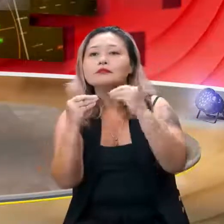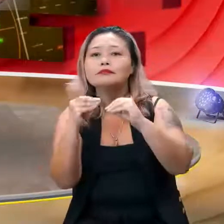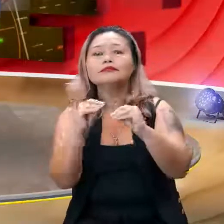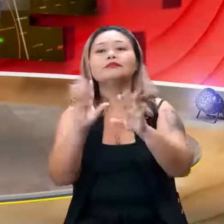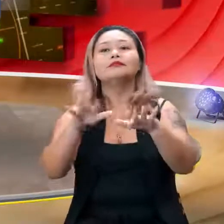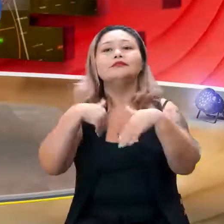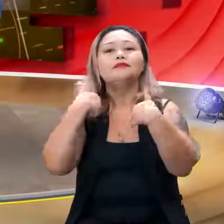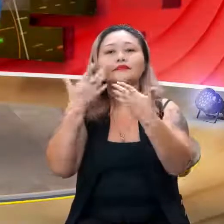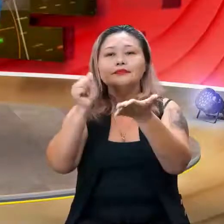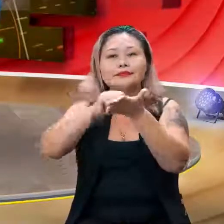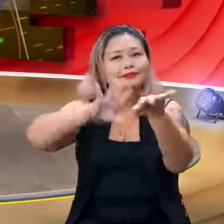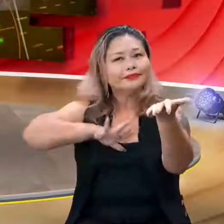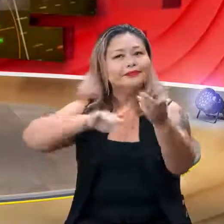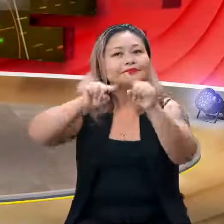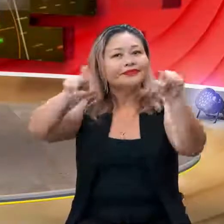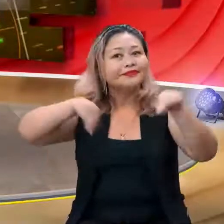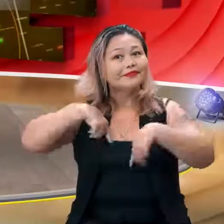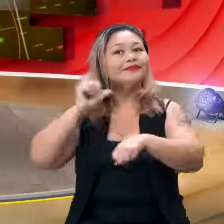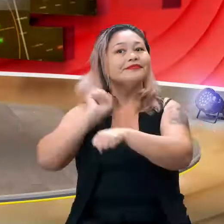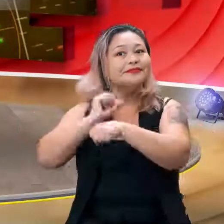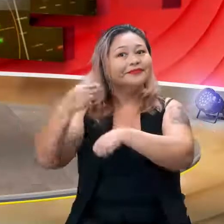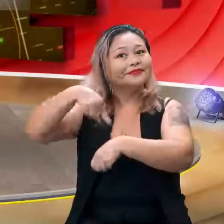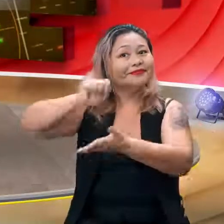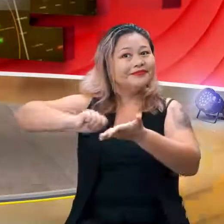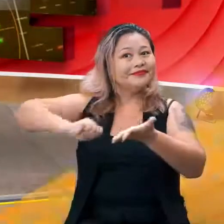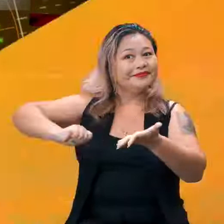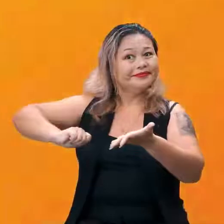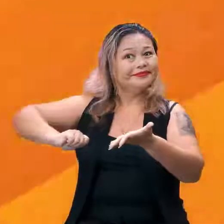vamos às atividades de sala. A gente já, já volta corrigindo.